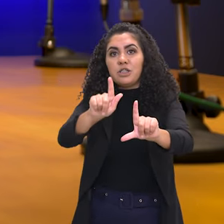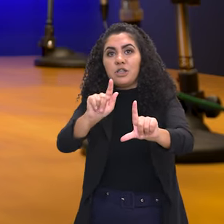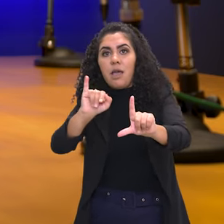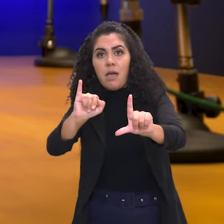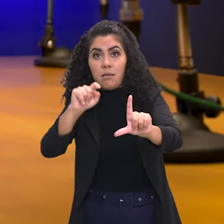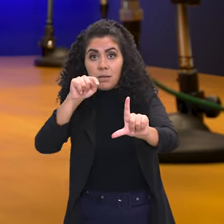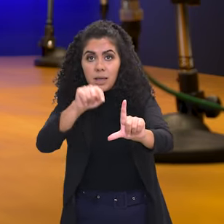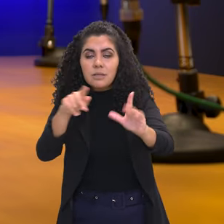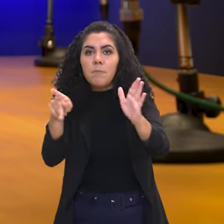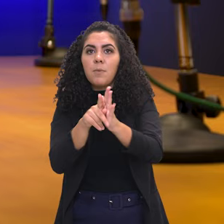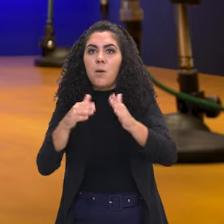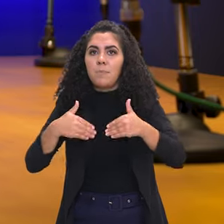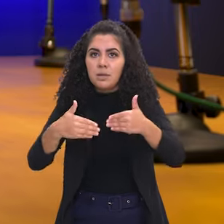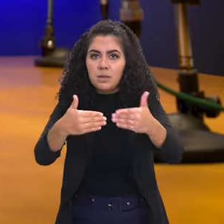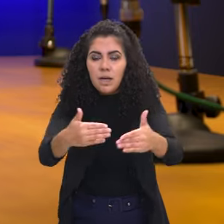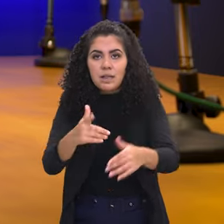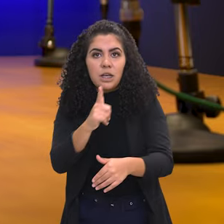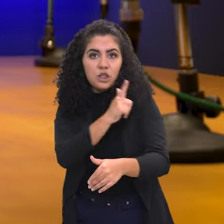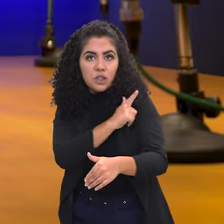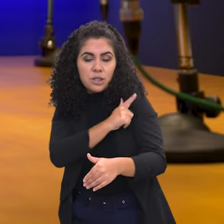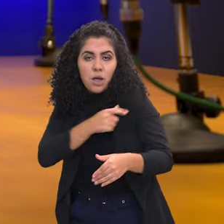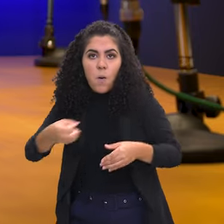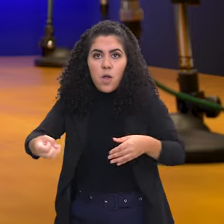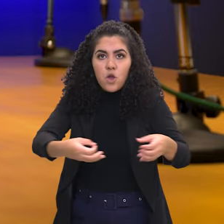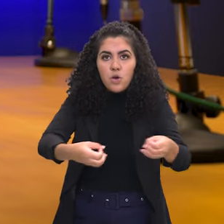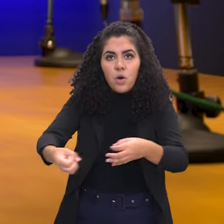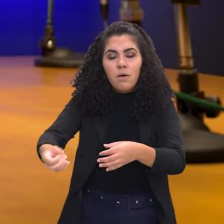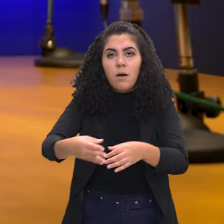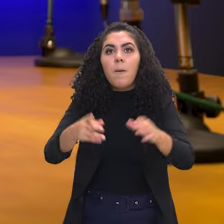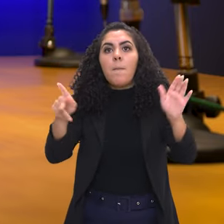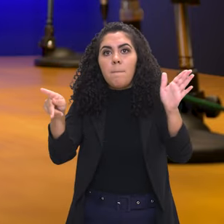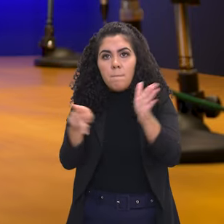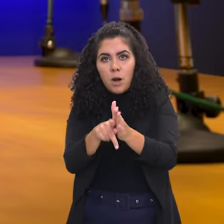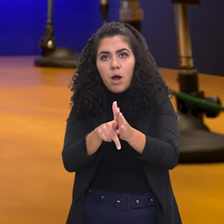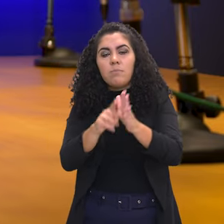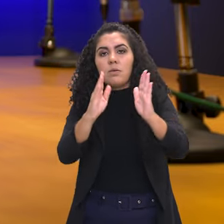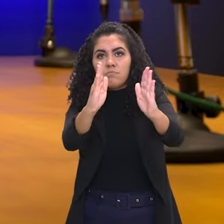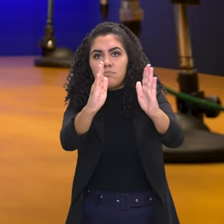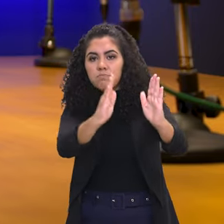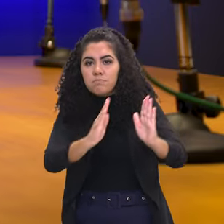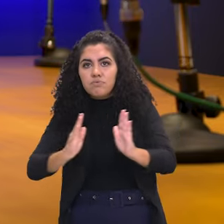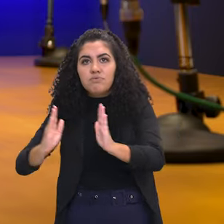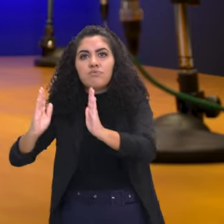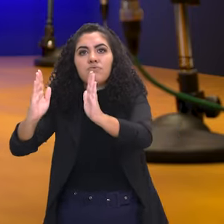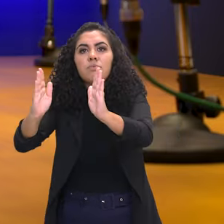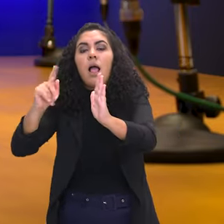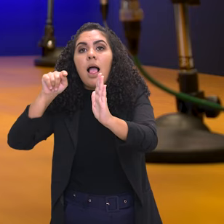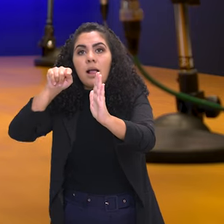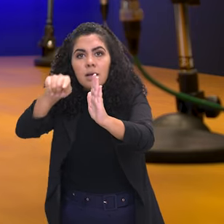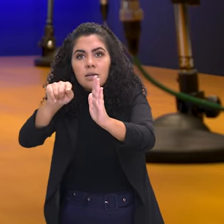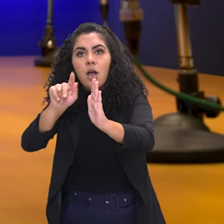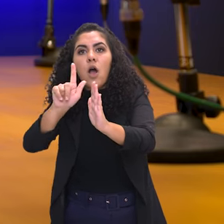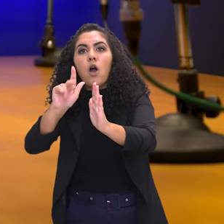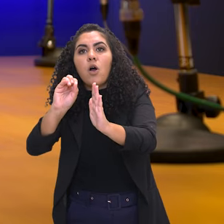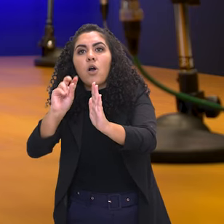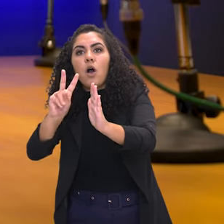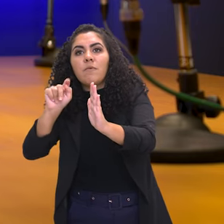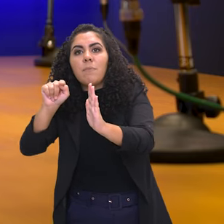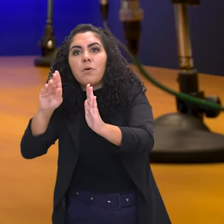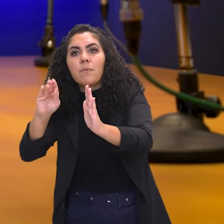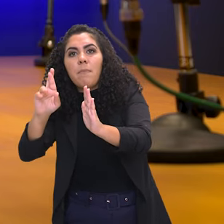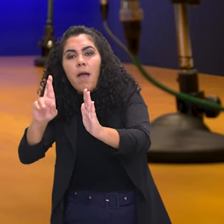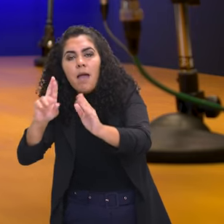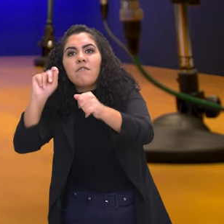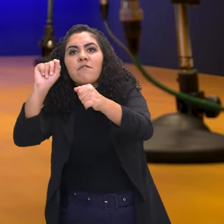Ministério da Gestão e Inovação. Depois ele vai te direcionar para a página da CES Grand Rio, onde você vai fazer o login no seu Gov.br.